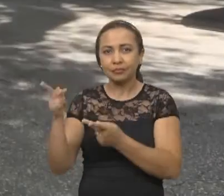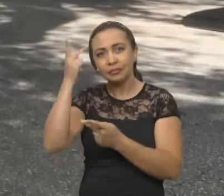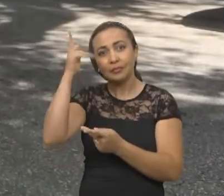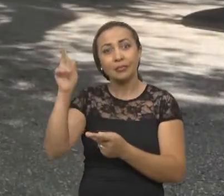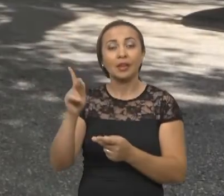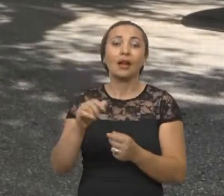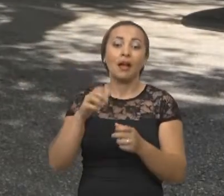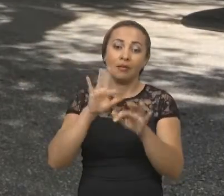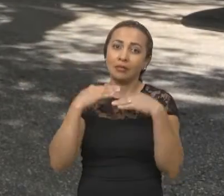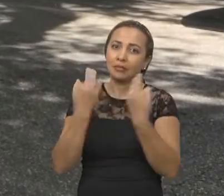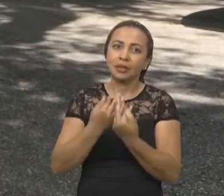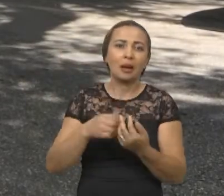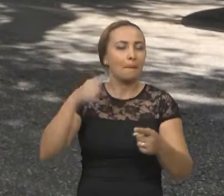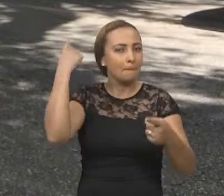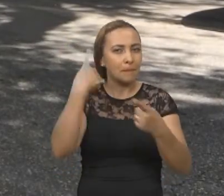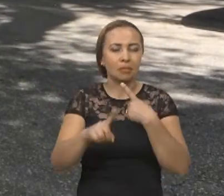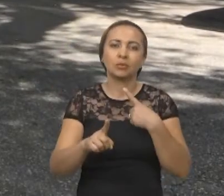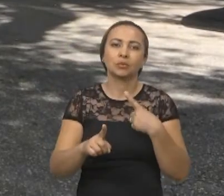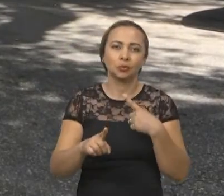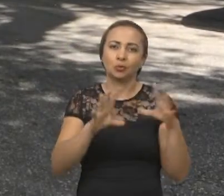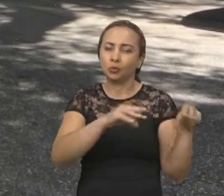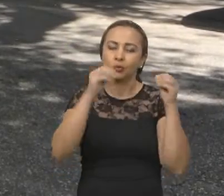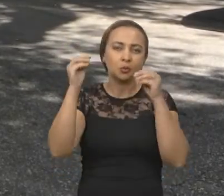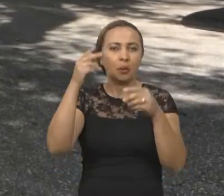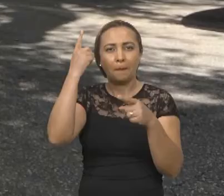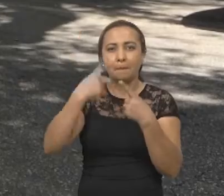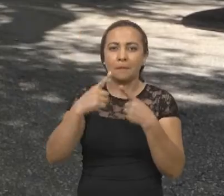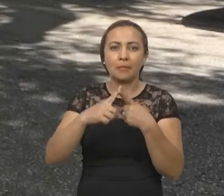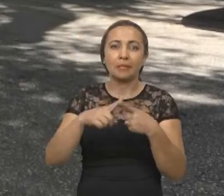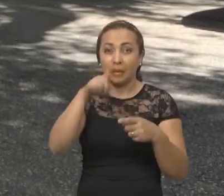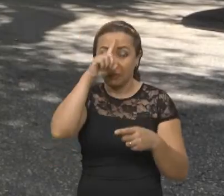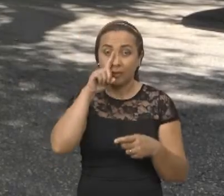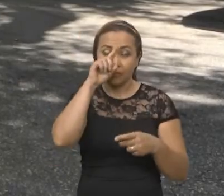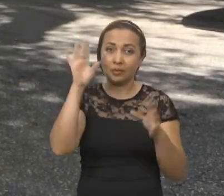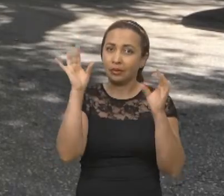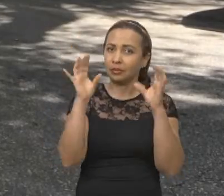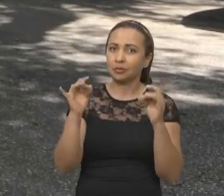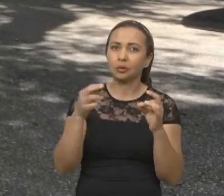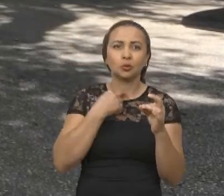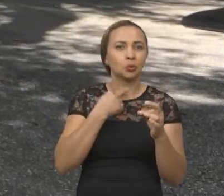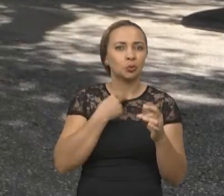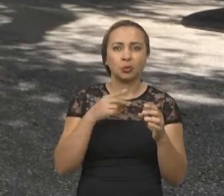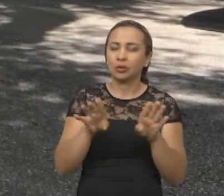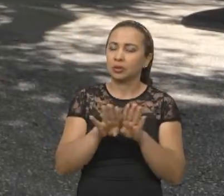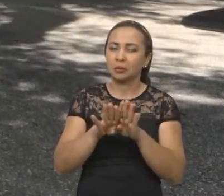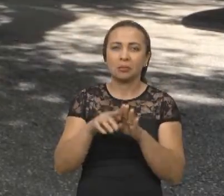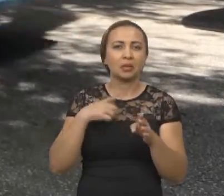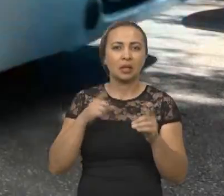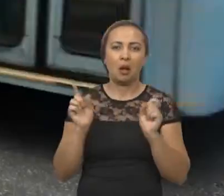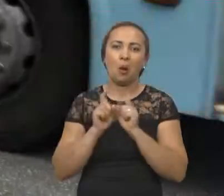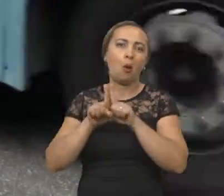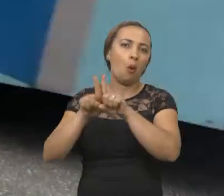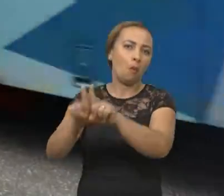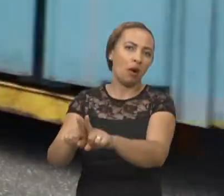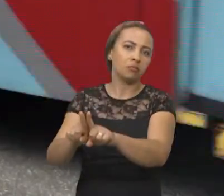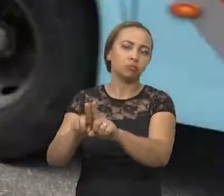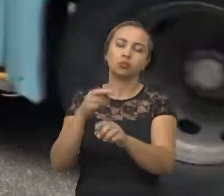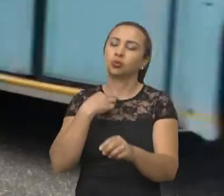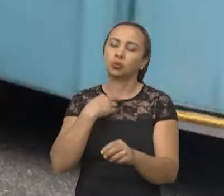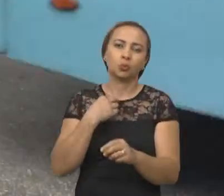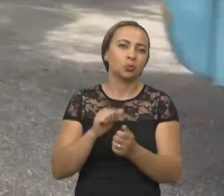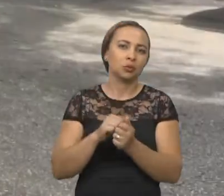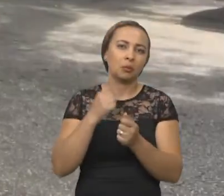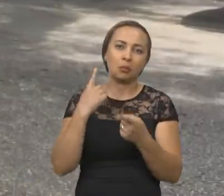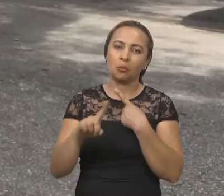visitas aos pacientes precisaram ser suspensas. Também pelo risco de contaminação, não pode mais haver acompanhante para os